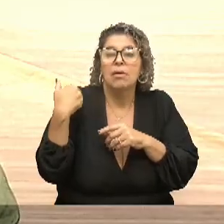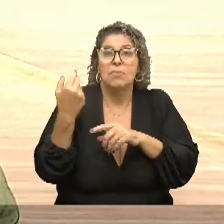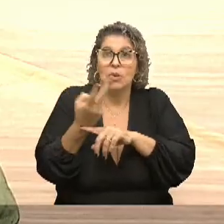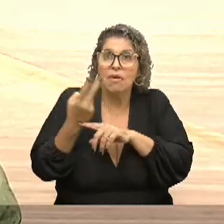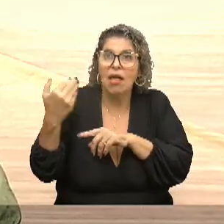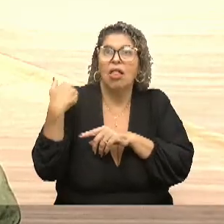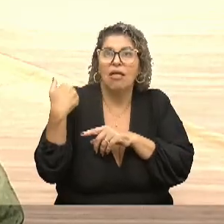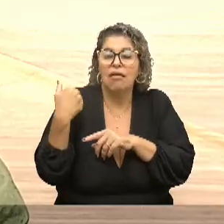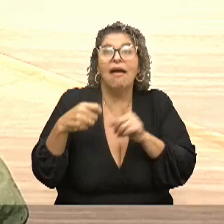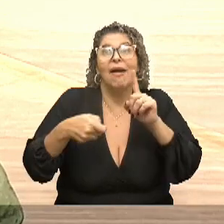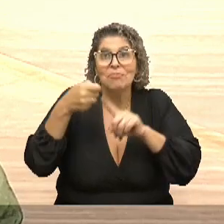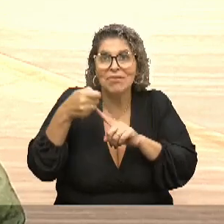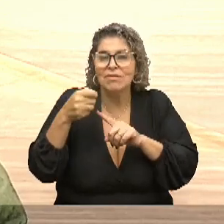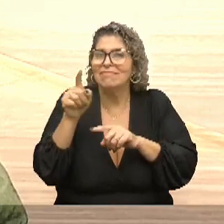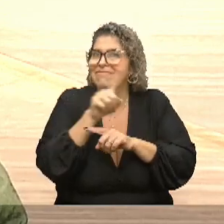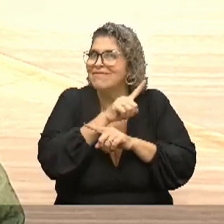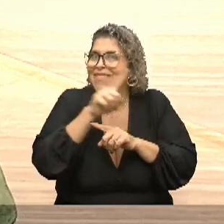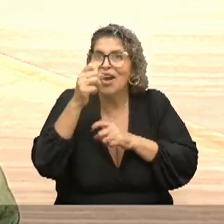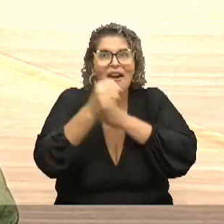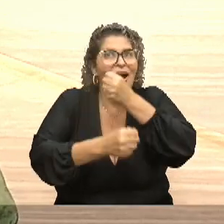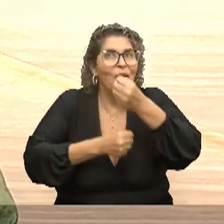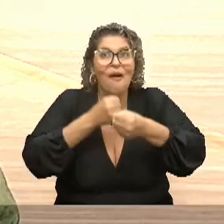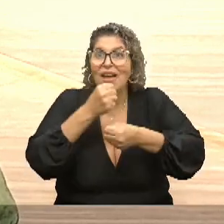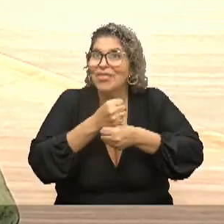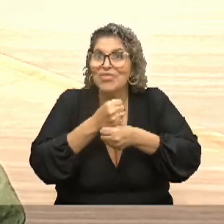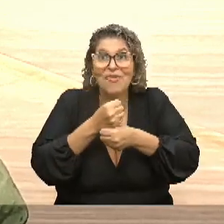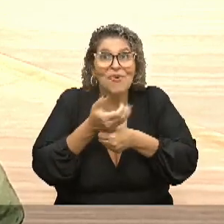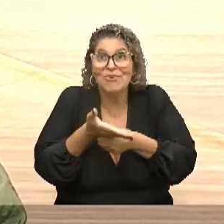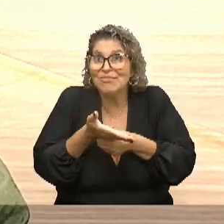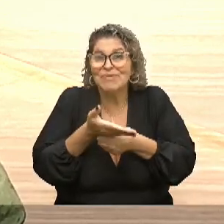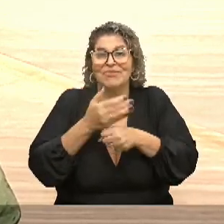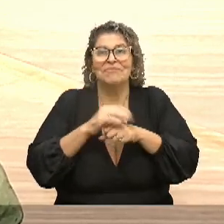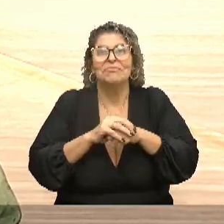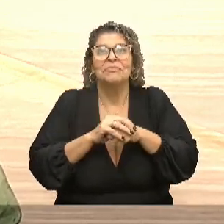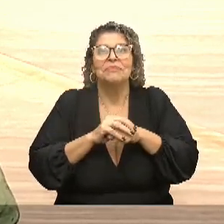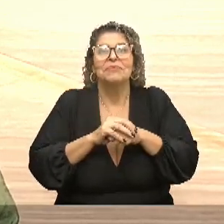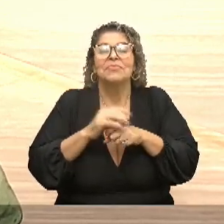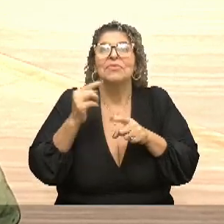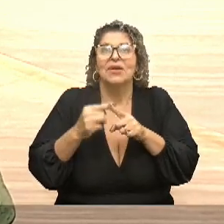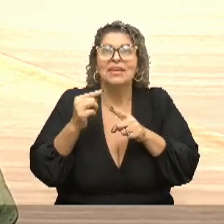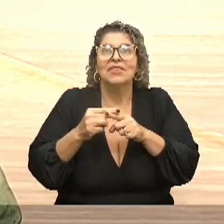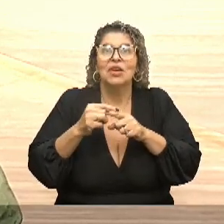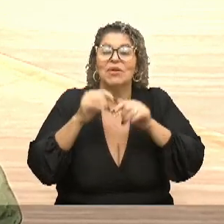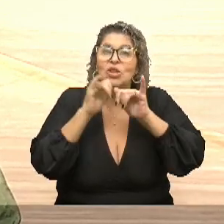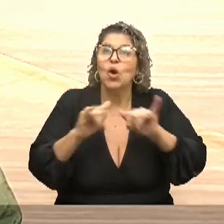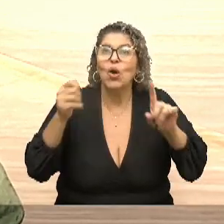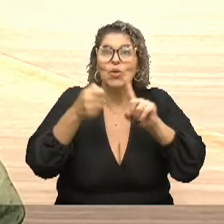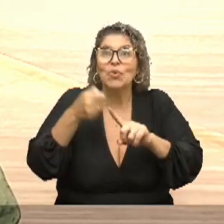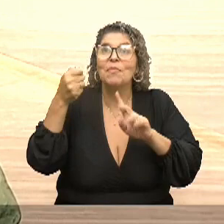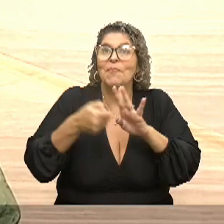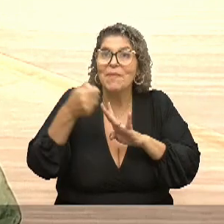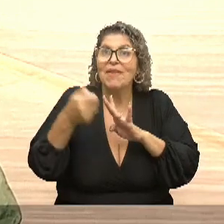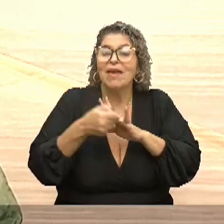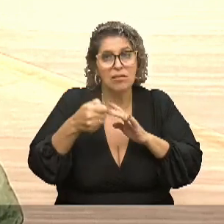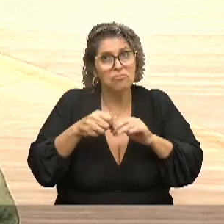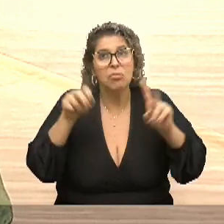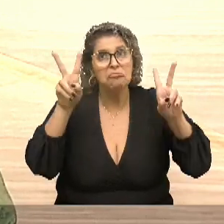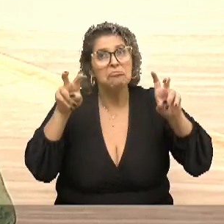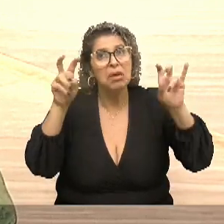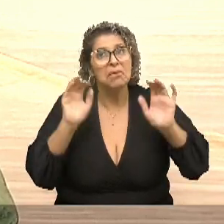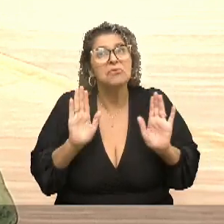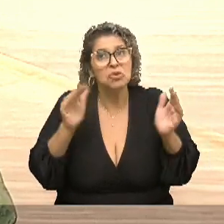mas o autismo é o ano todo. E eu acho que essa tem que ser nossa campanha de todos os meses vamos falar de autismo.